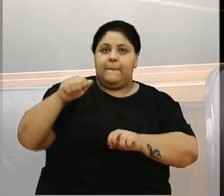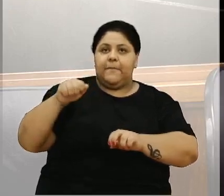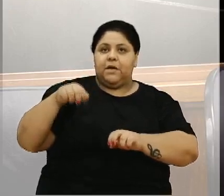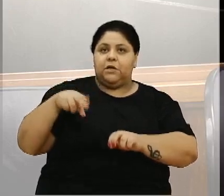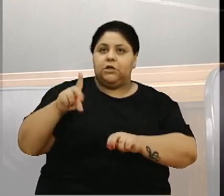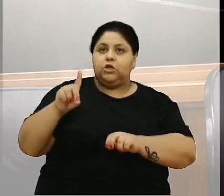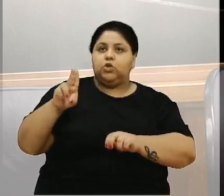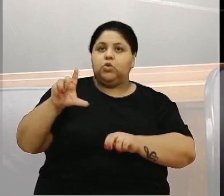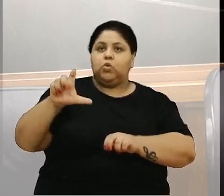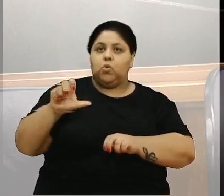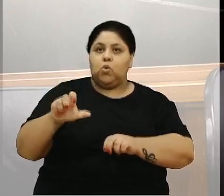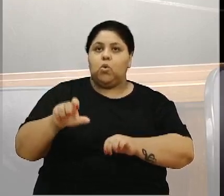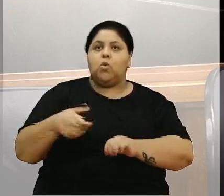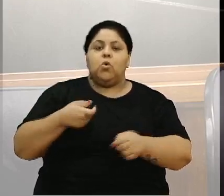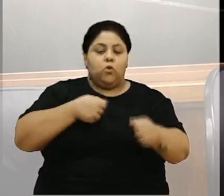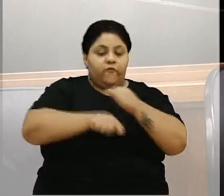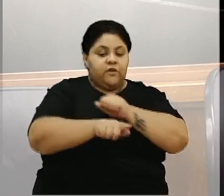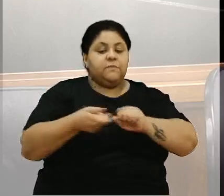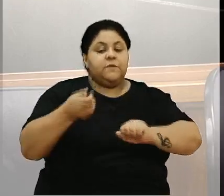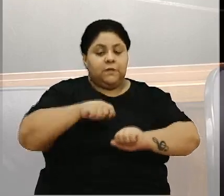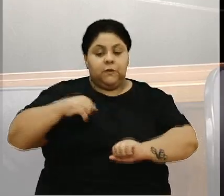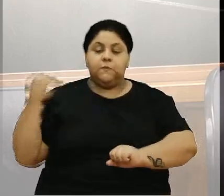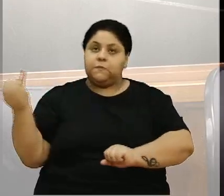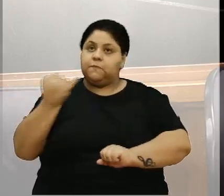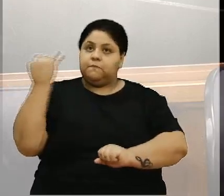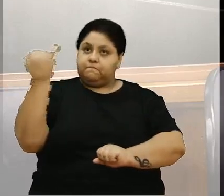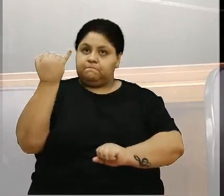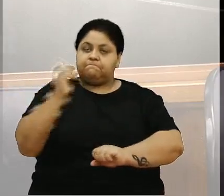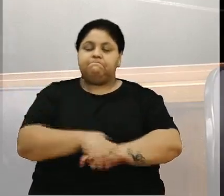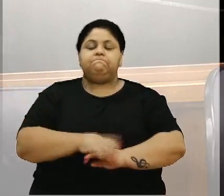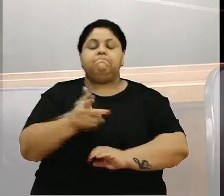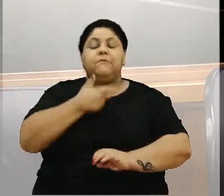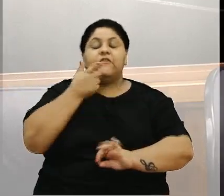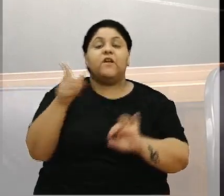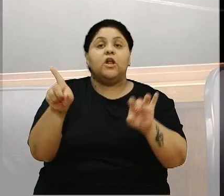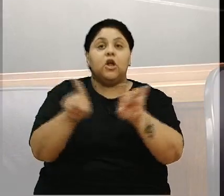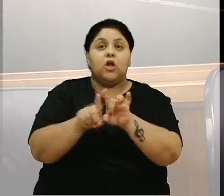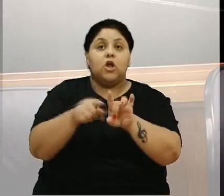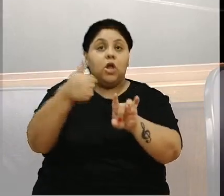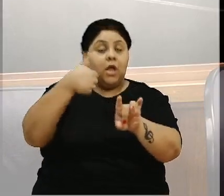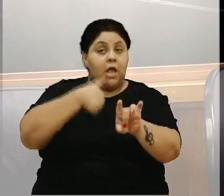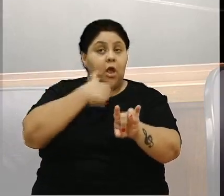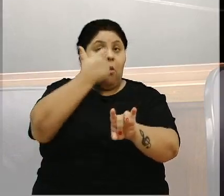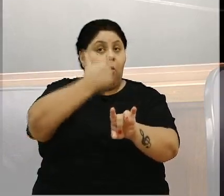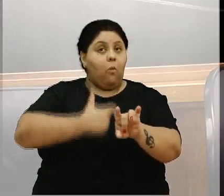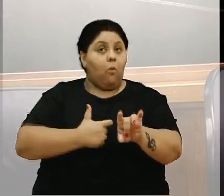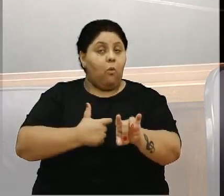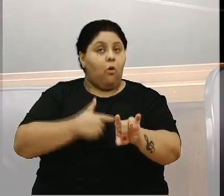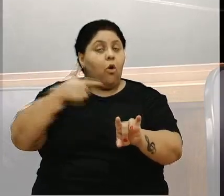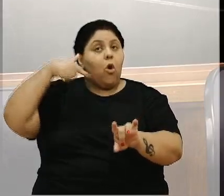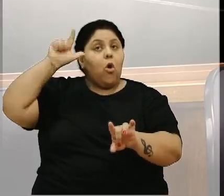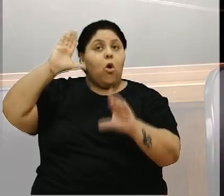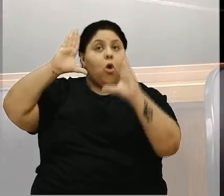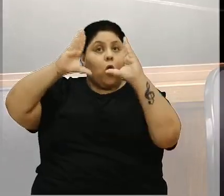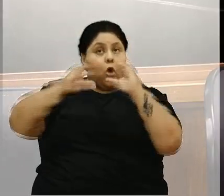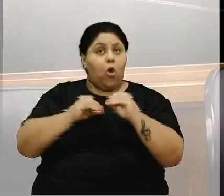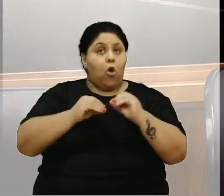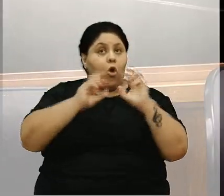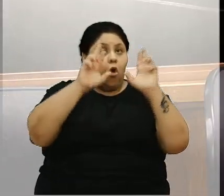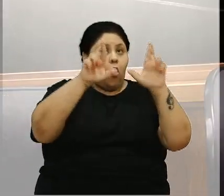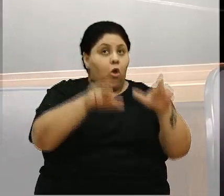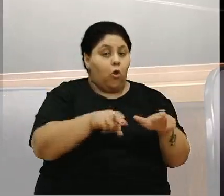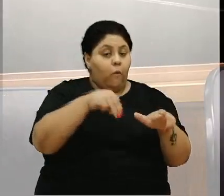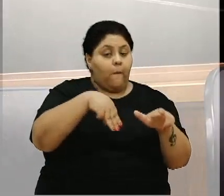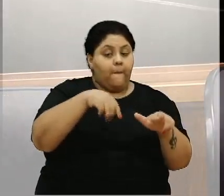necessários e importantes. Se falou muito aqui, gente. Eu sou um, ontem à noite eu estava na região do